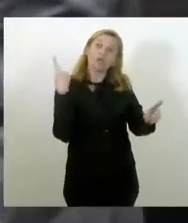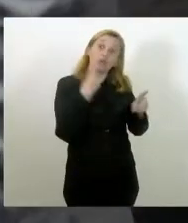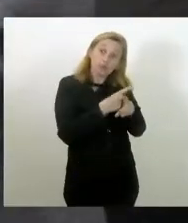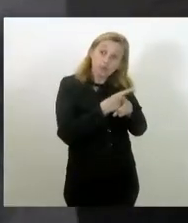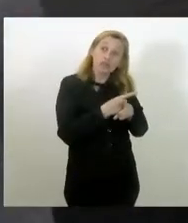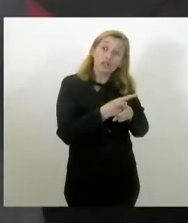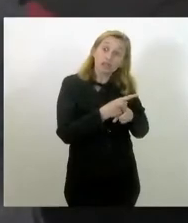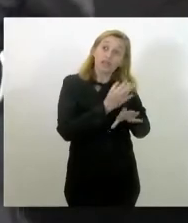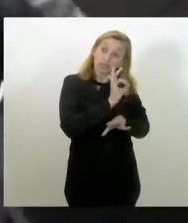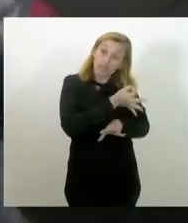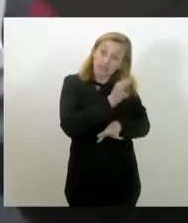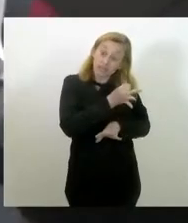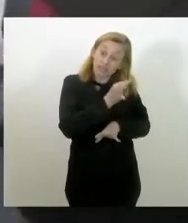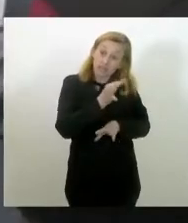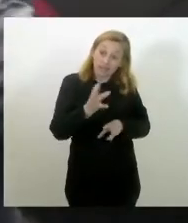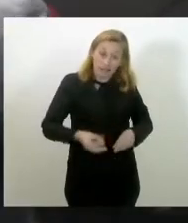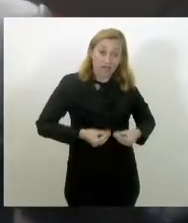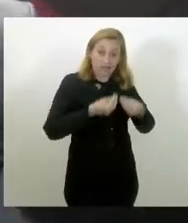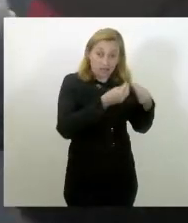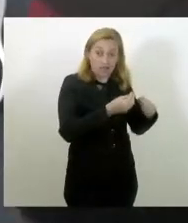eu garanto que eu trouxe.